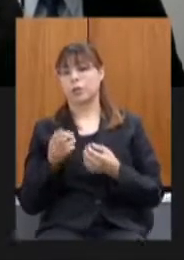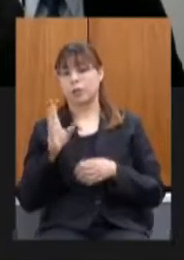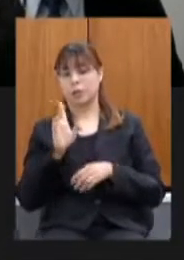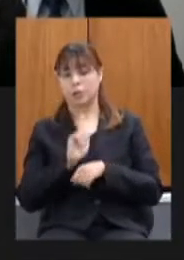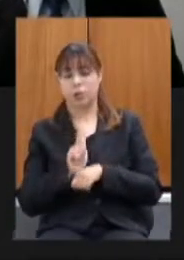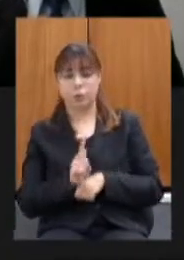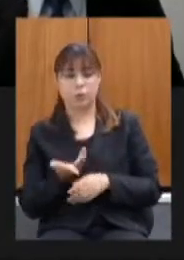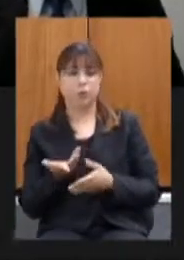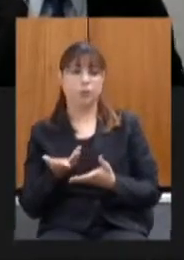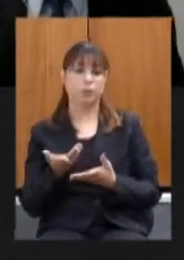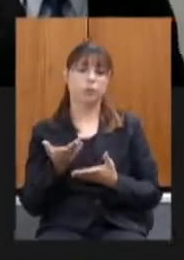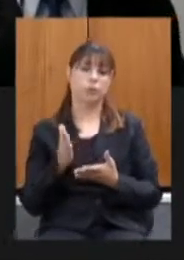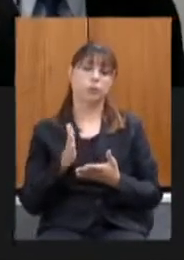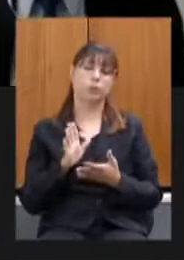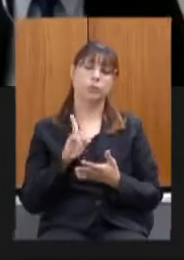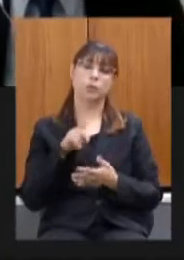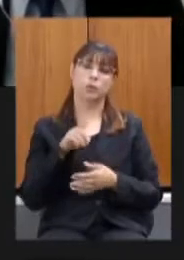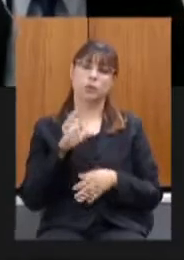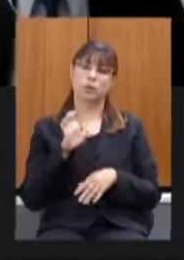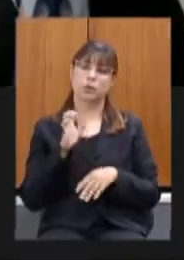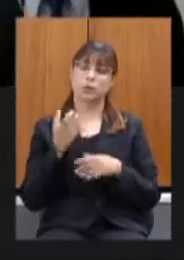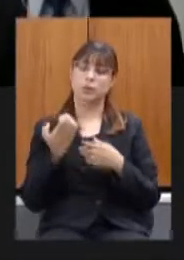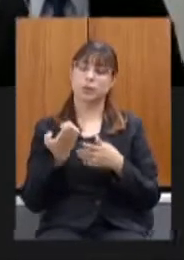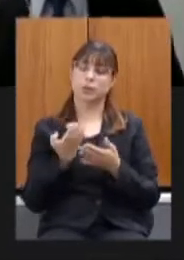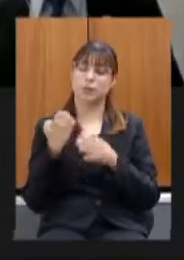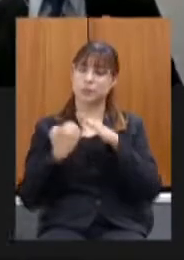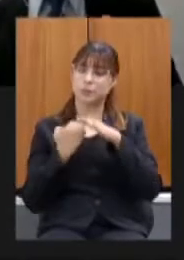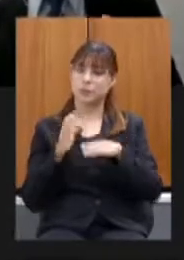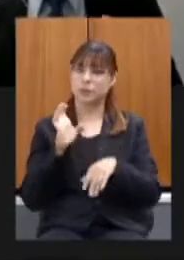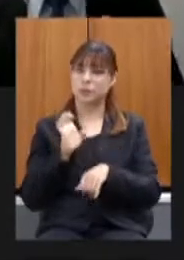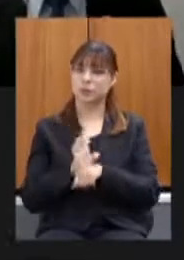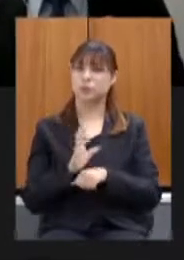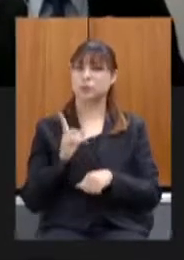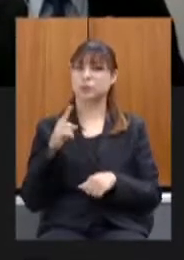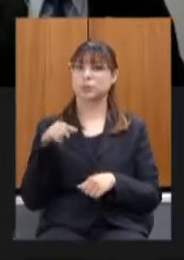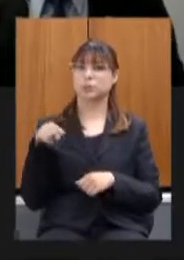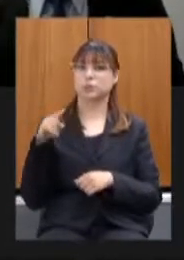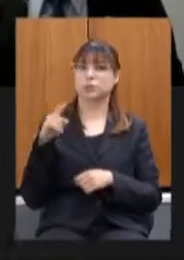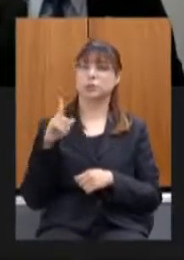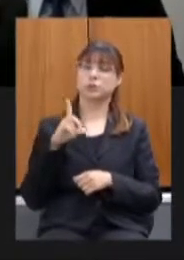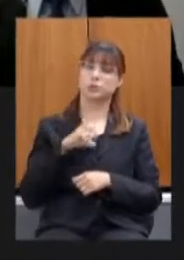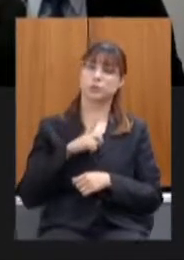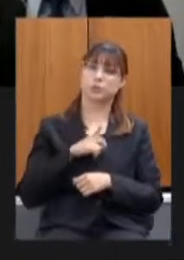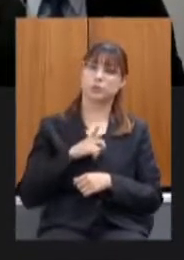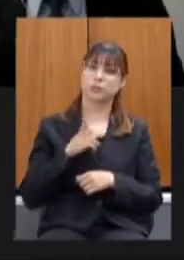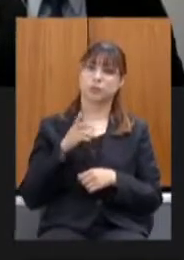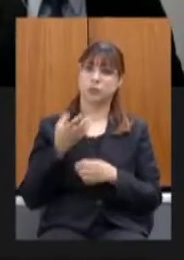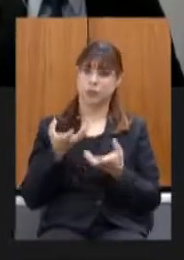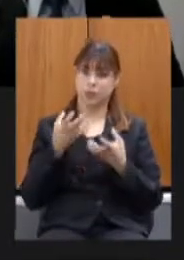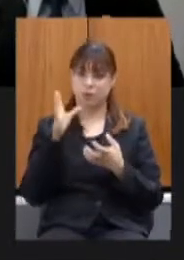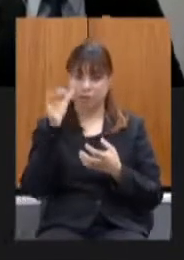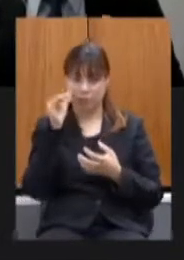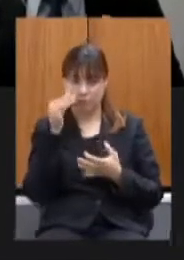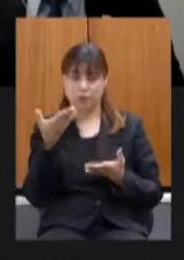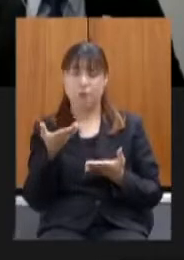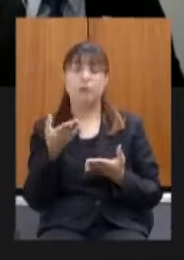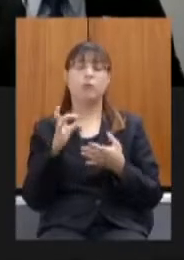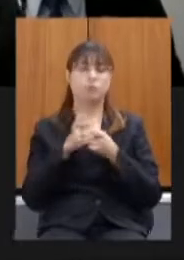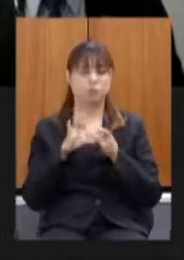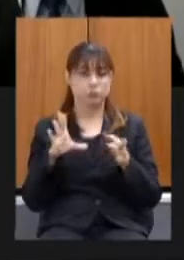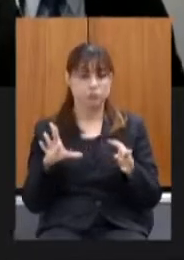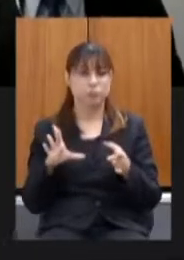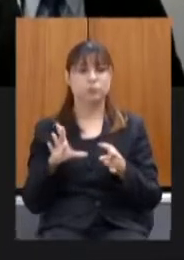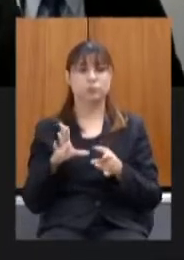dívida pública a contadoria enfim essa é cara quem desejar entrar está disponível com